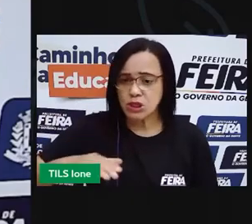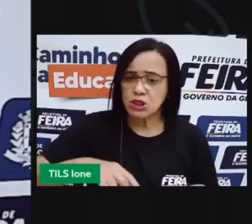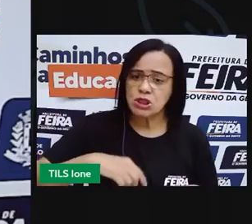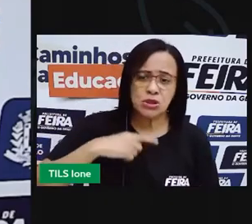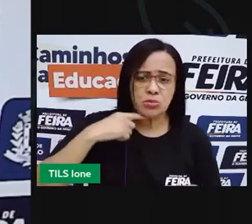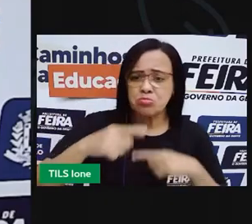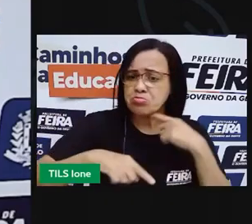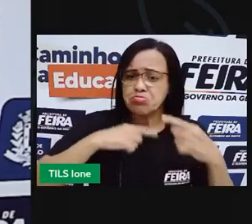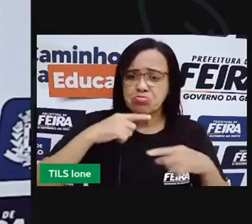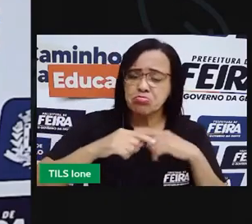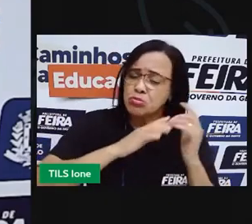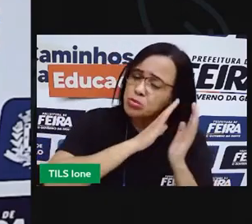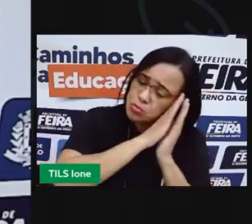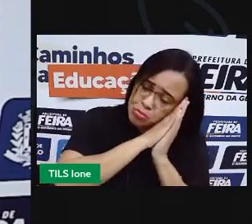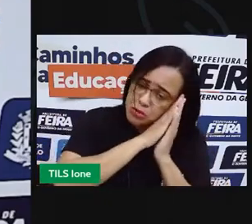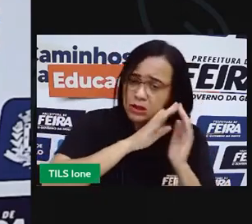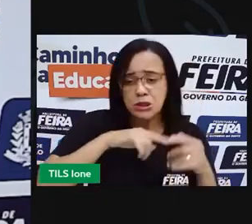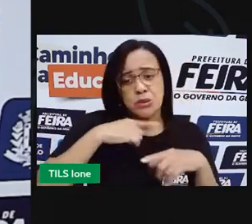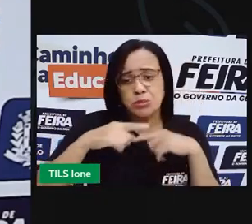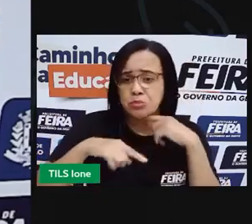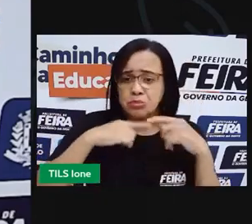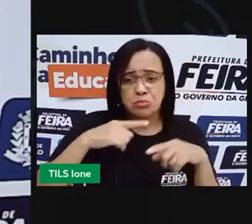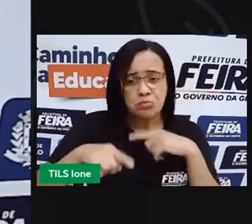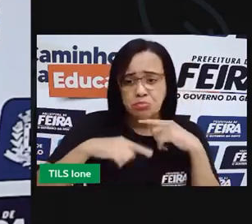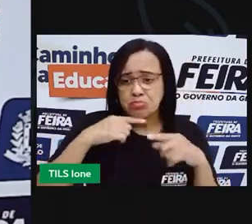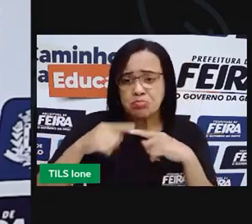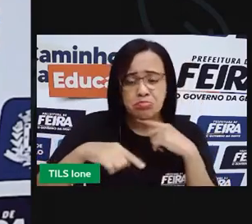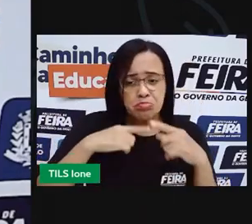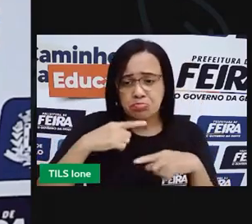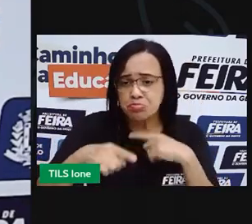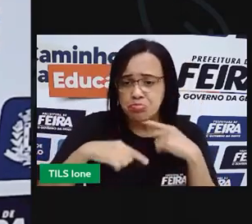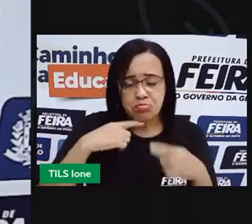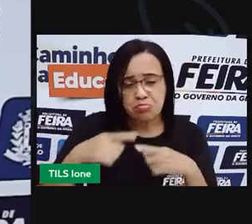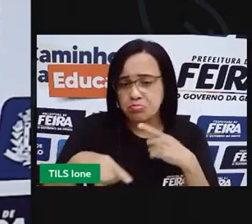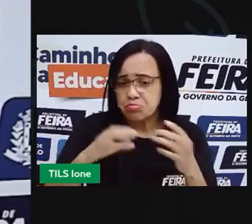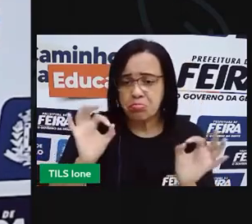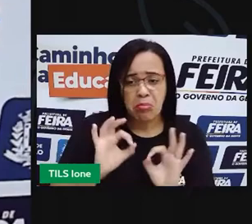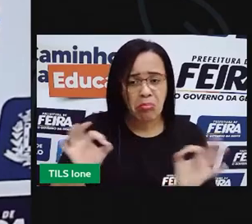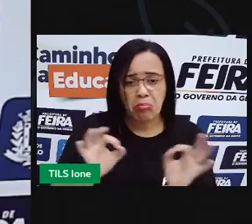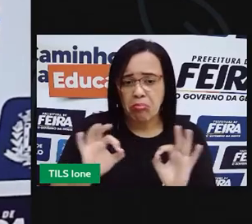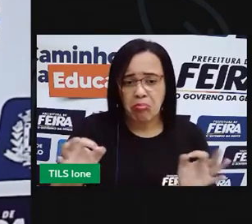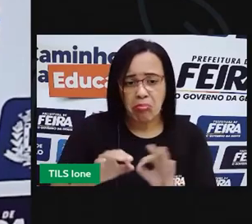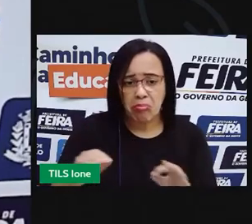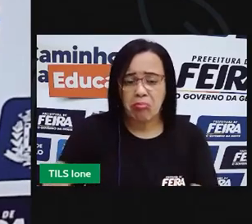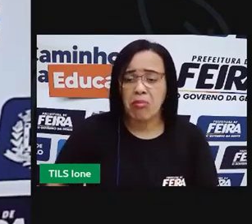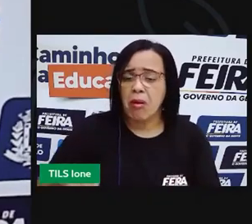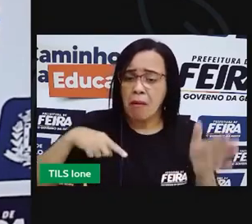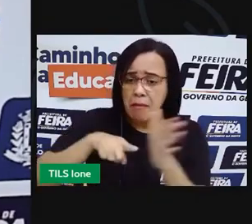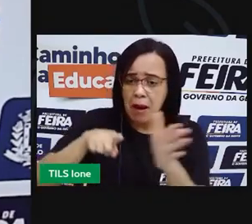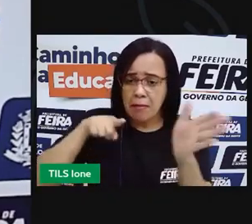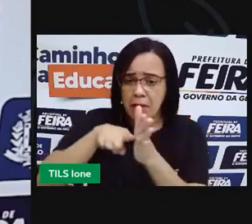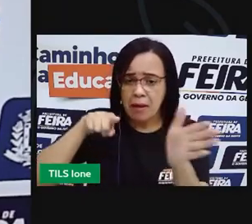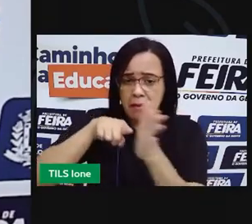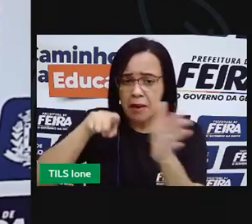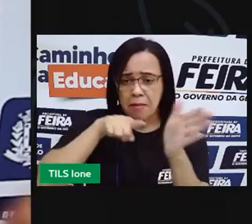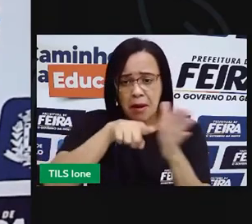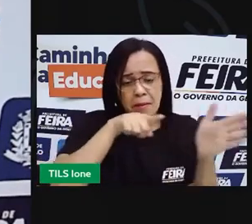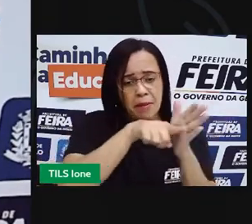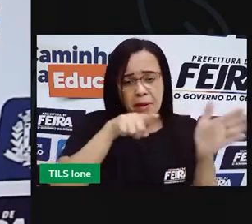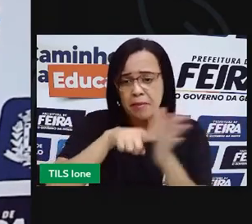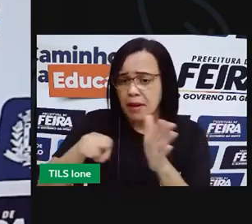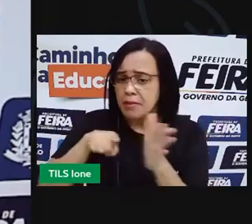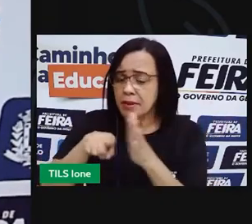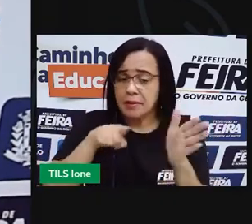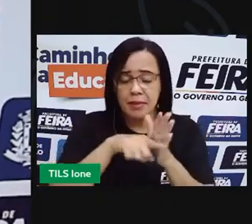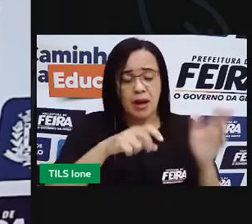e ele ficava ali tentando fazer diversas perguntas sobre coisas